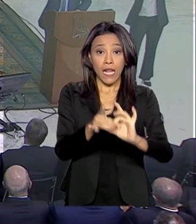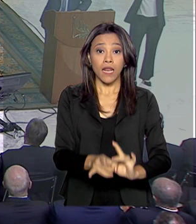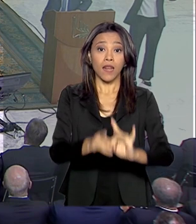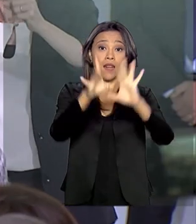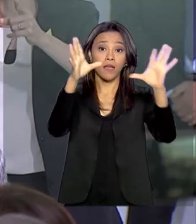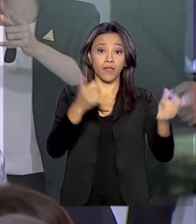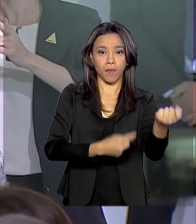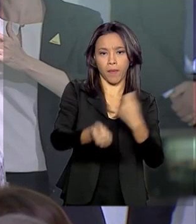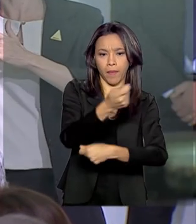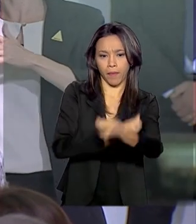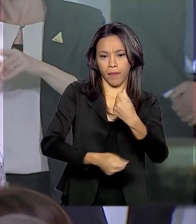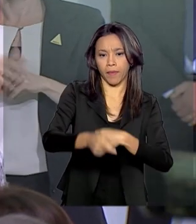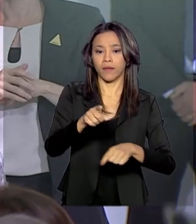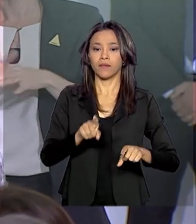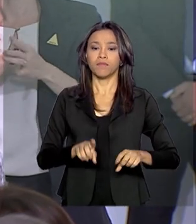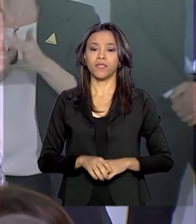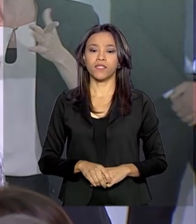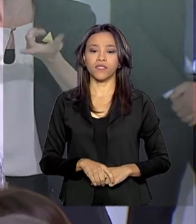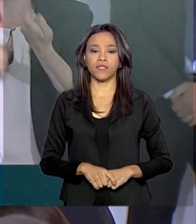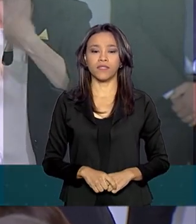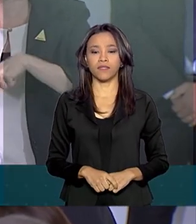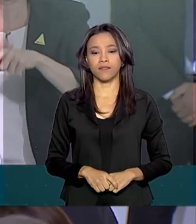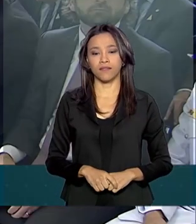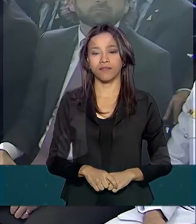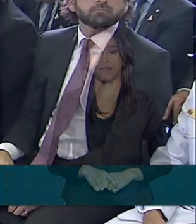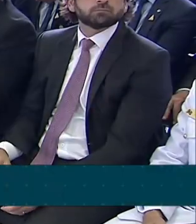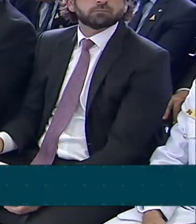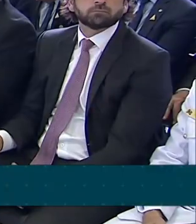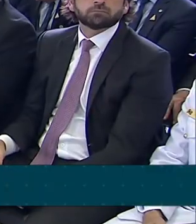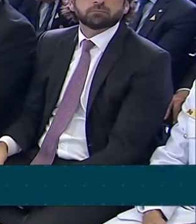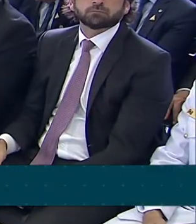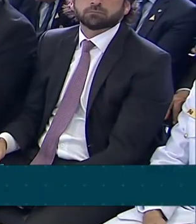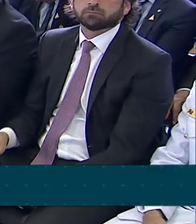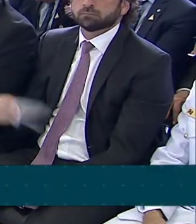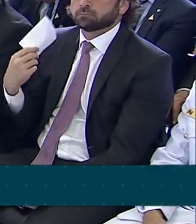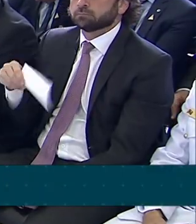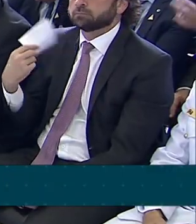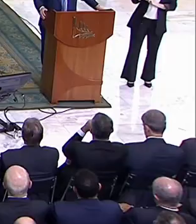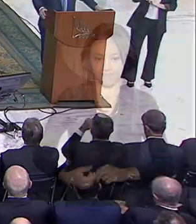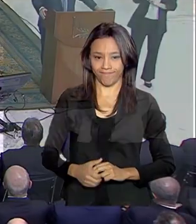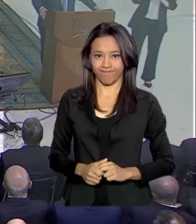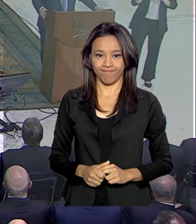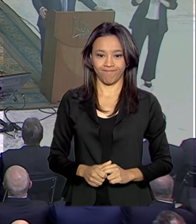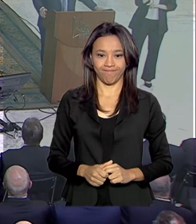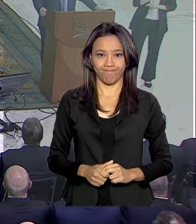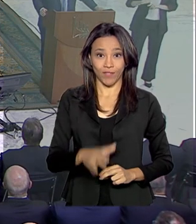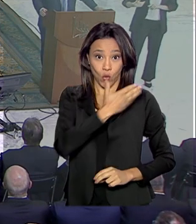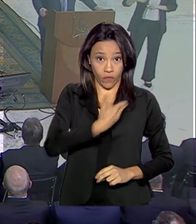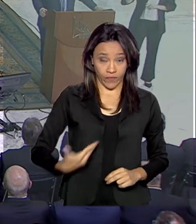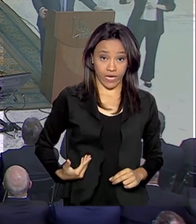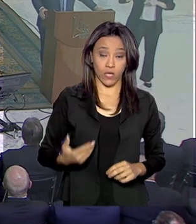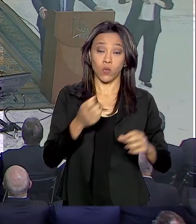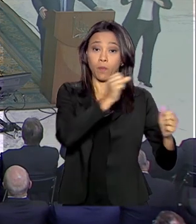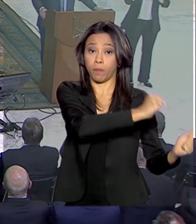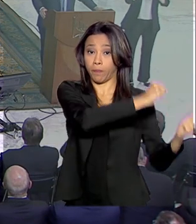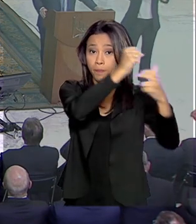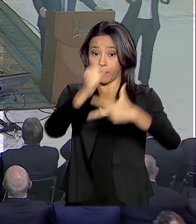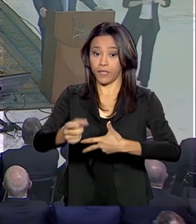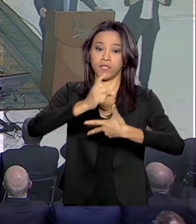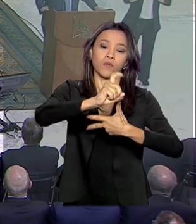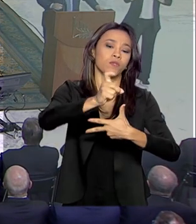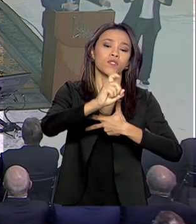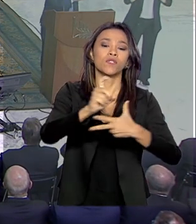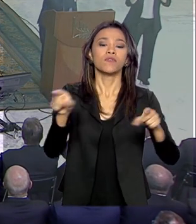econômica e a digitalização dos serviços. O governo, através do poder executivo e o parlamento